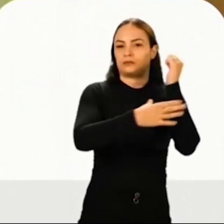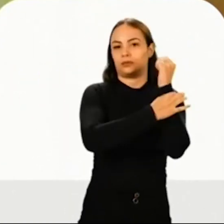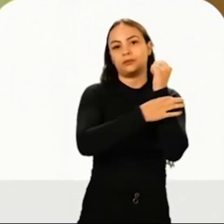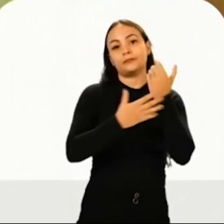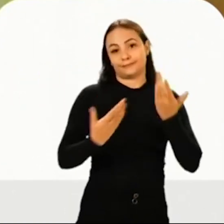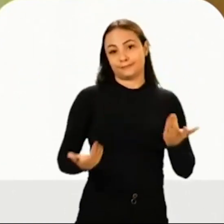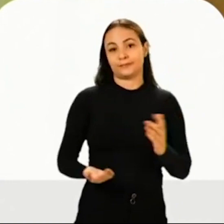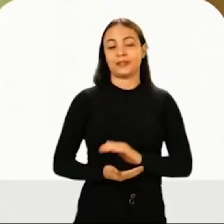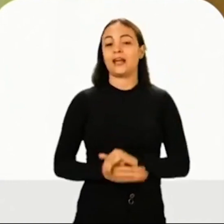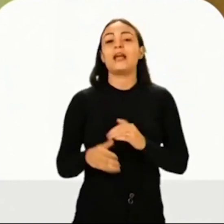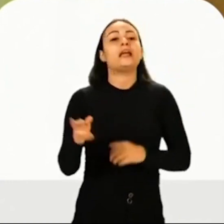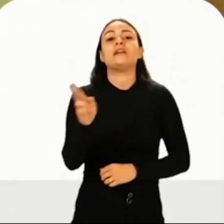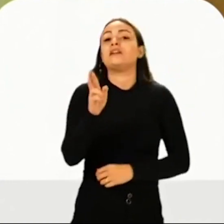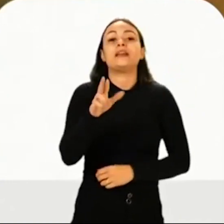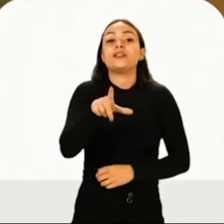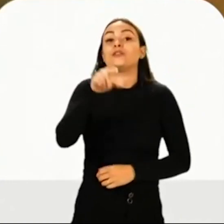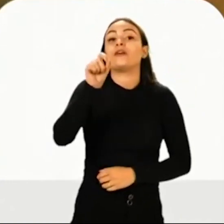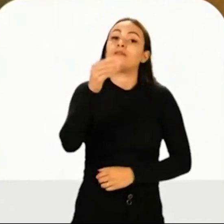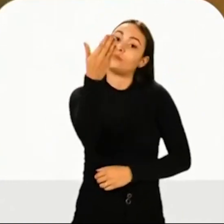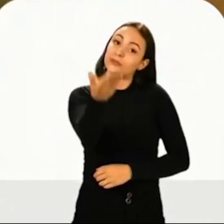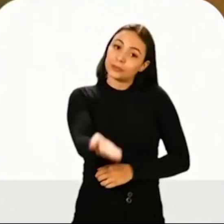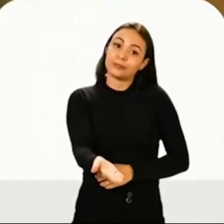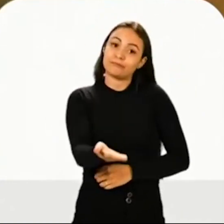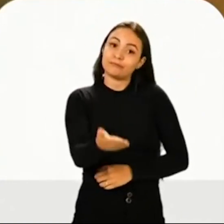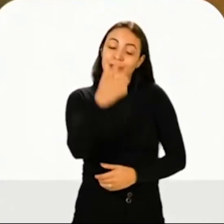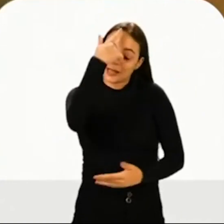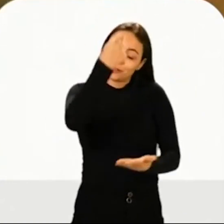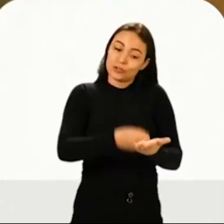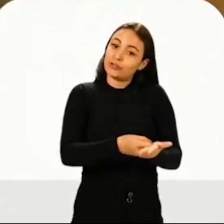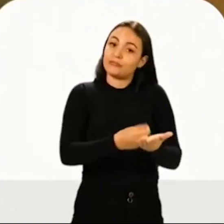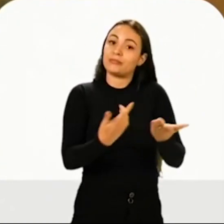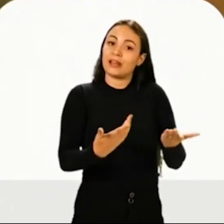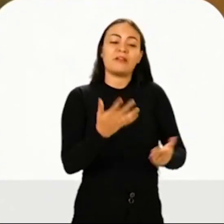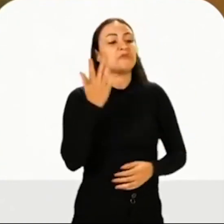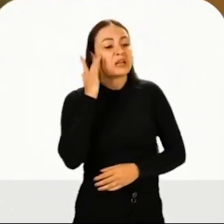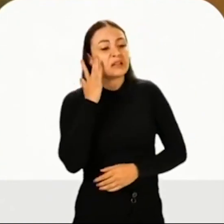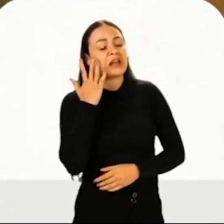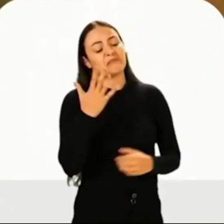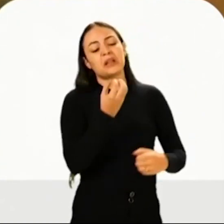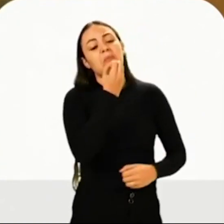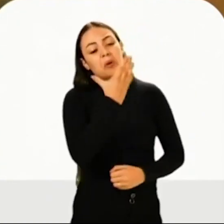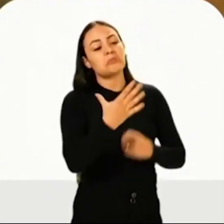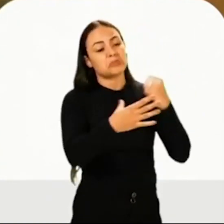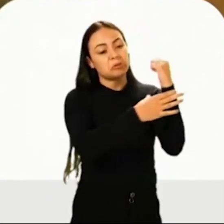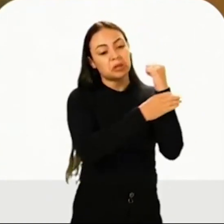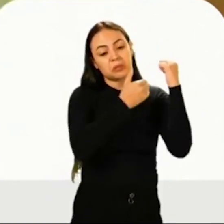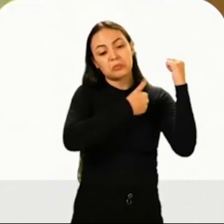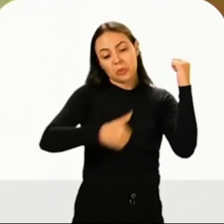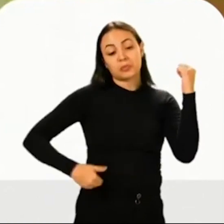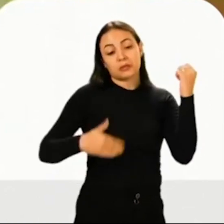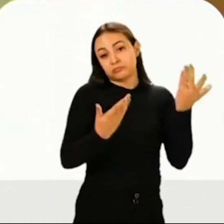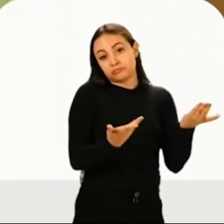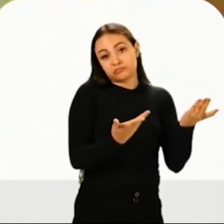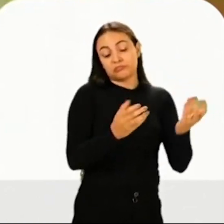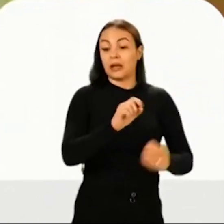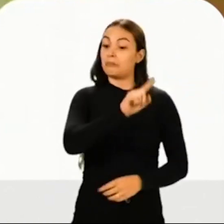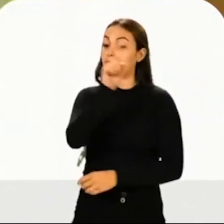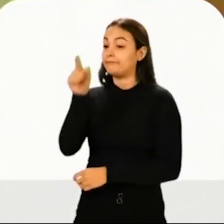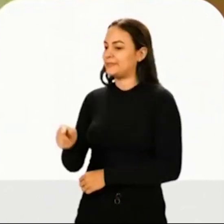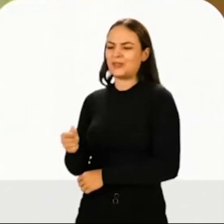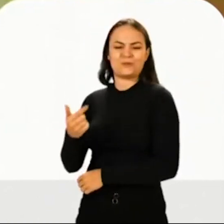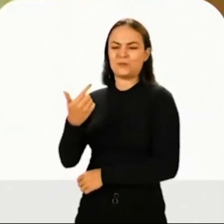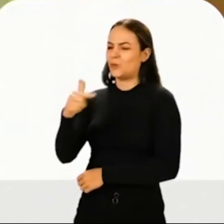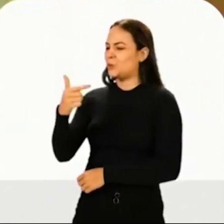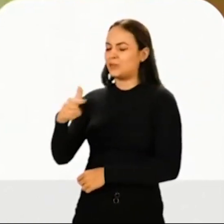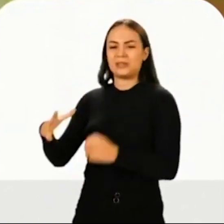sempre que o meu policial volte para casa. Quem é que decide isso? É o eleitor. Se o eleitor acha que a política de segurança pública está boa, ele tem um candidato para votar.